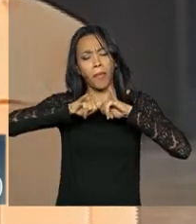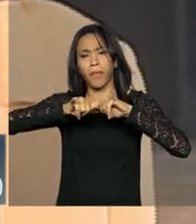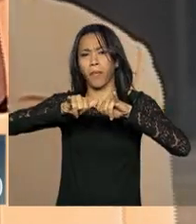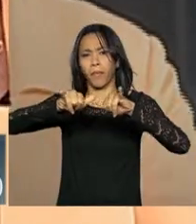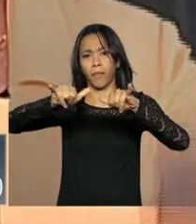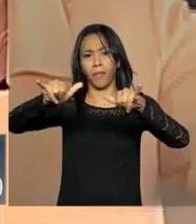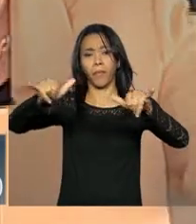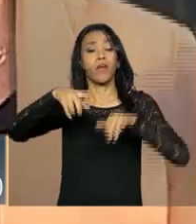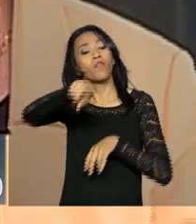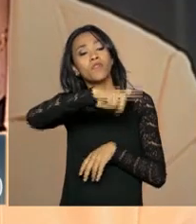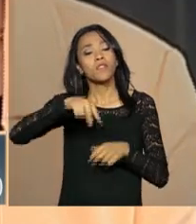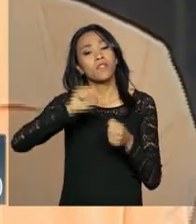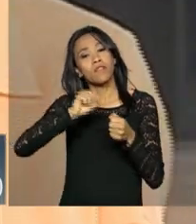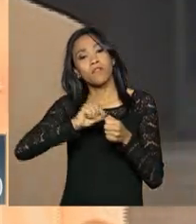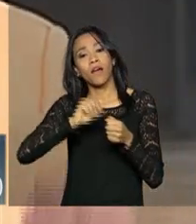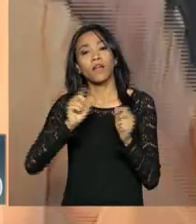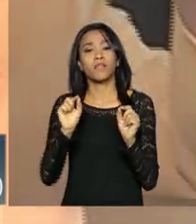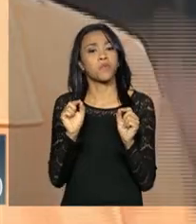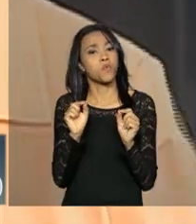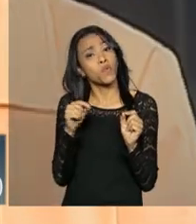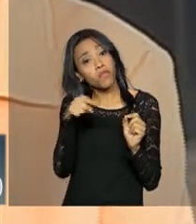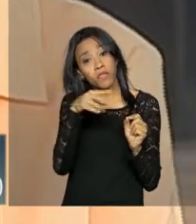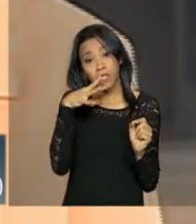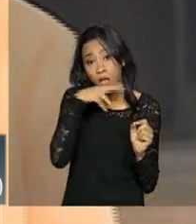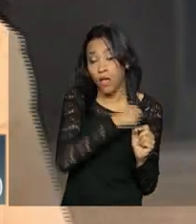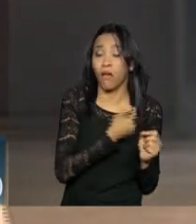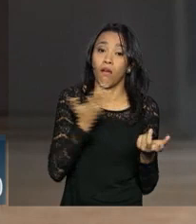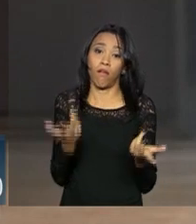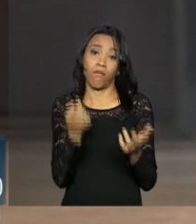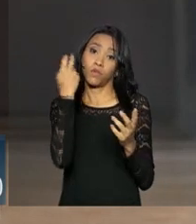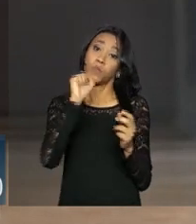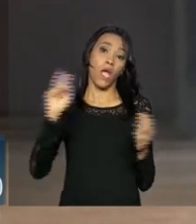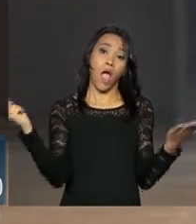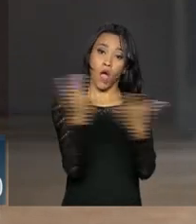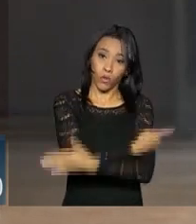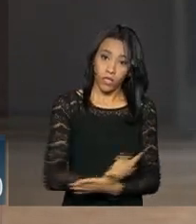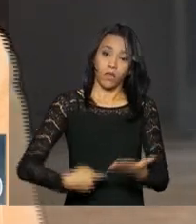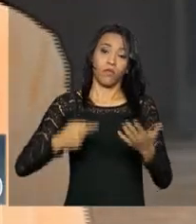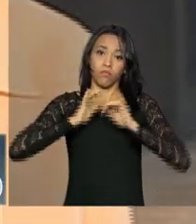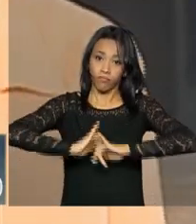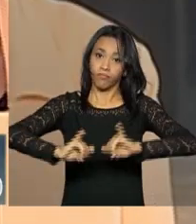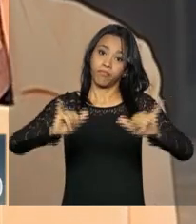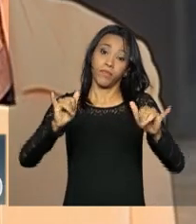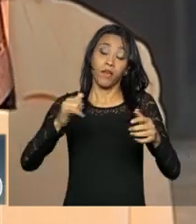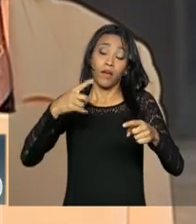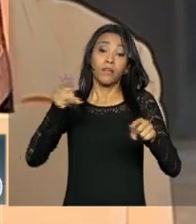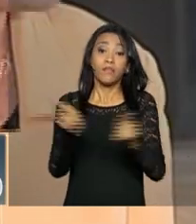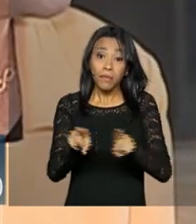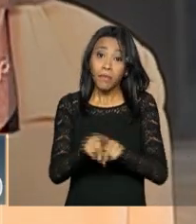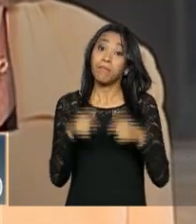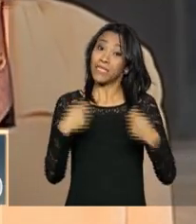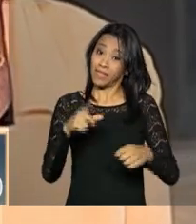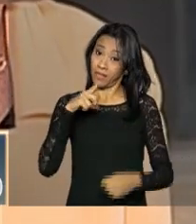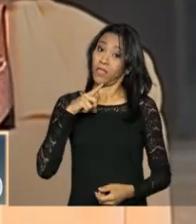imprensa e façam um cotejo com o que vocês disseram e com o que aconteceu. Porque também tem de ter essa